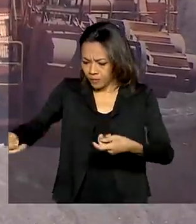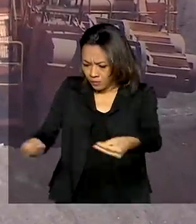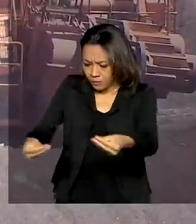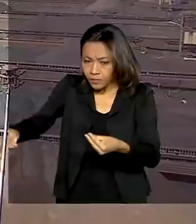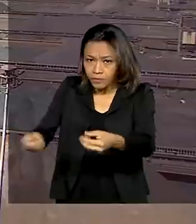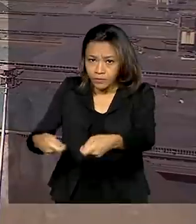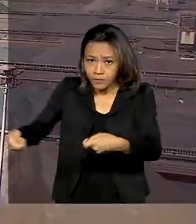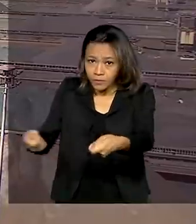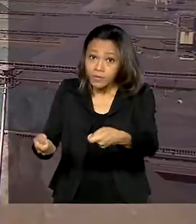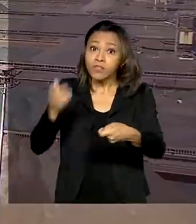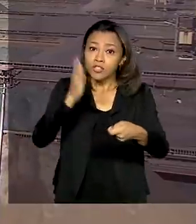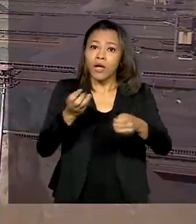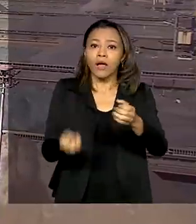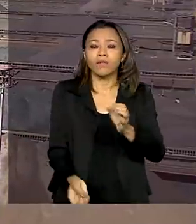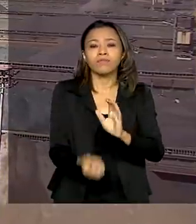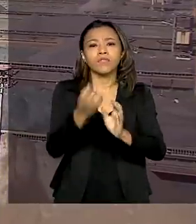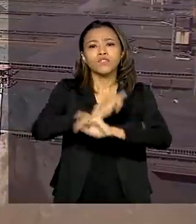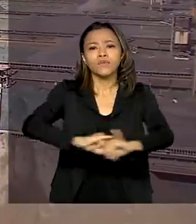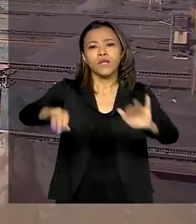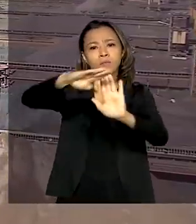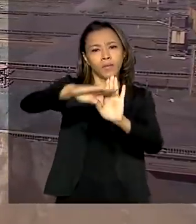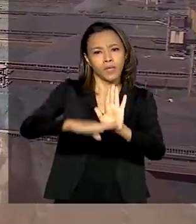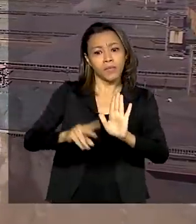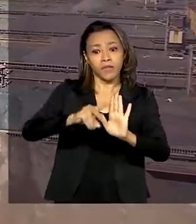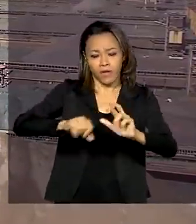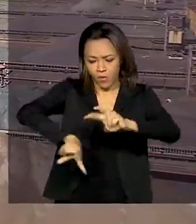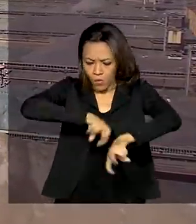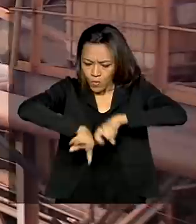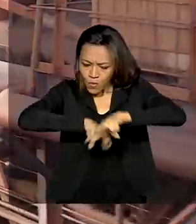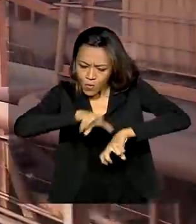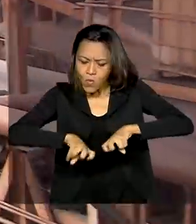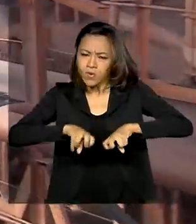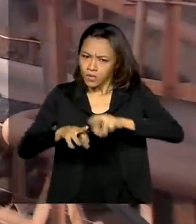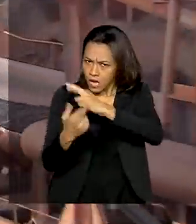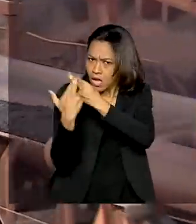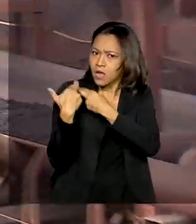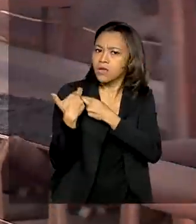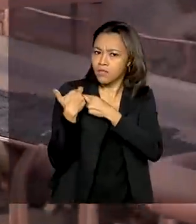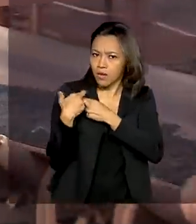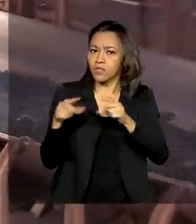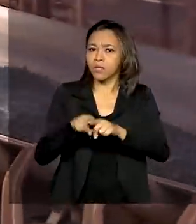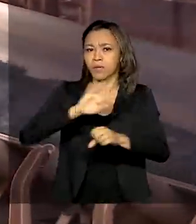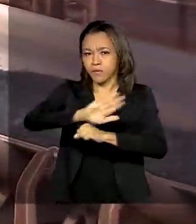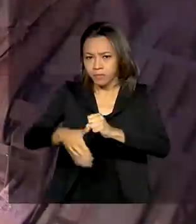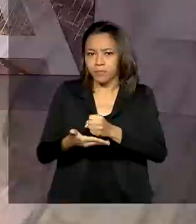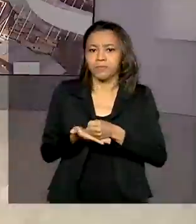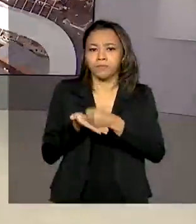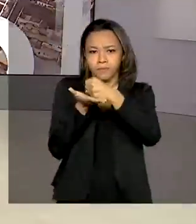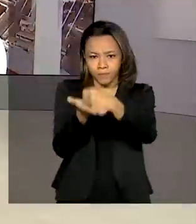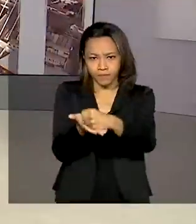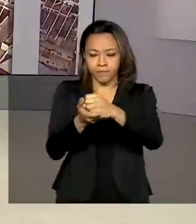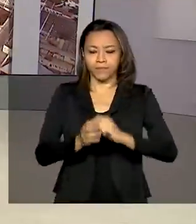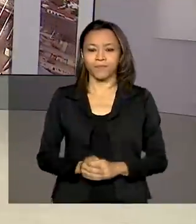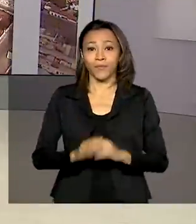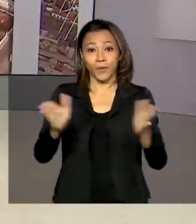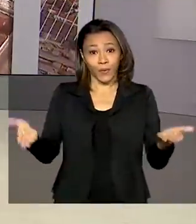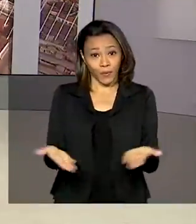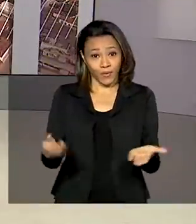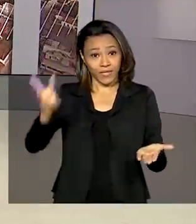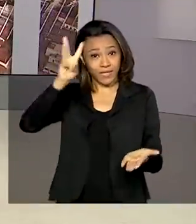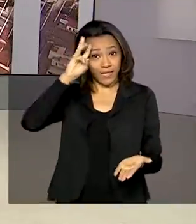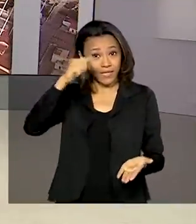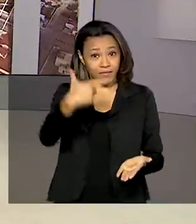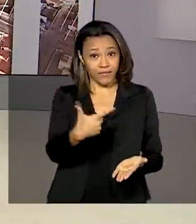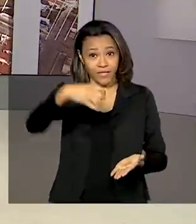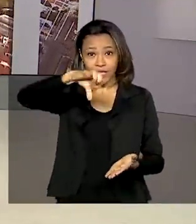lançado o programa que vai explorar riquezas com responsabilidade e sustentabilidade. Hoje é terça-feira,